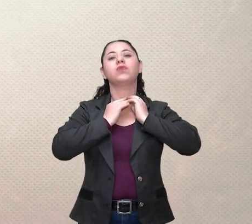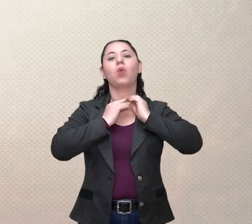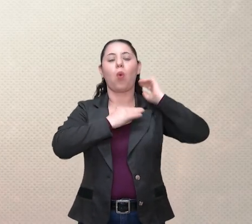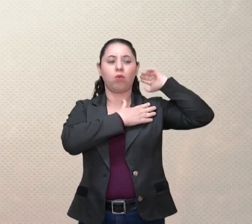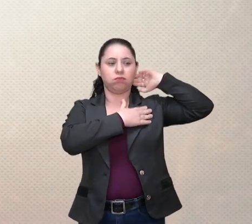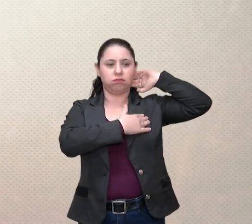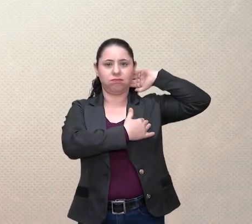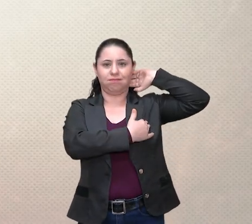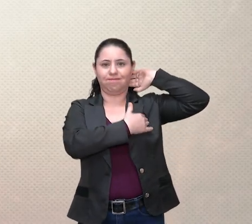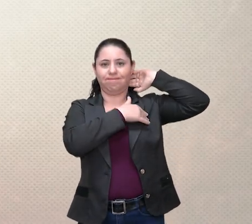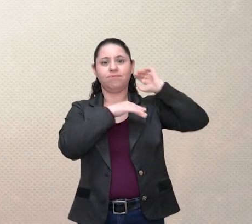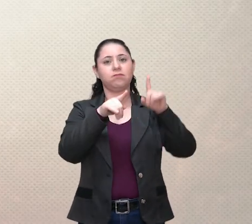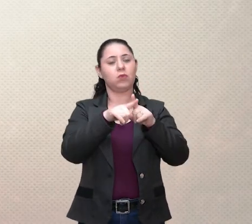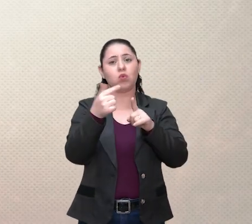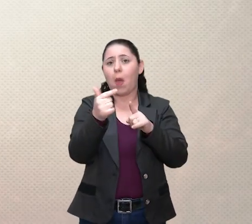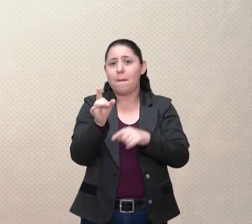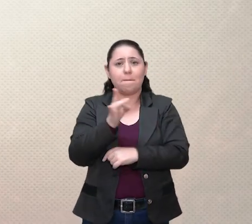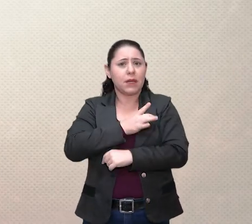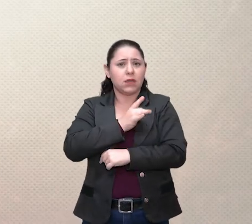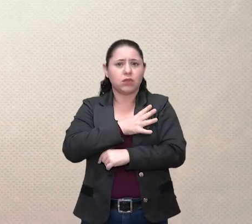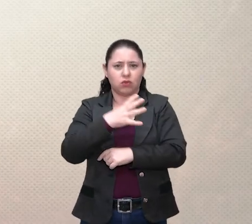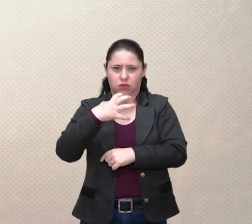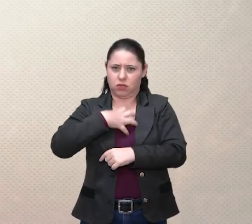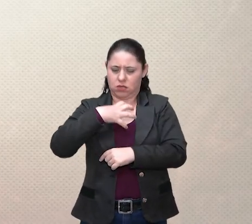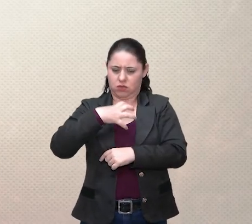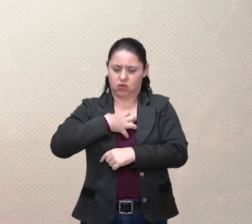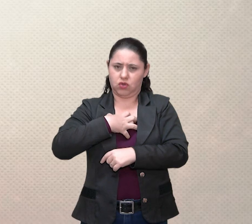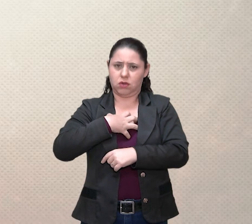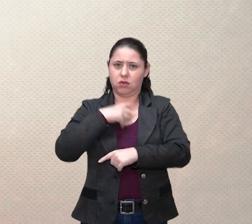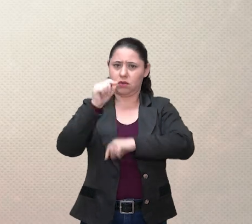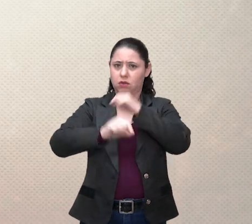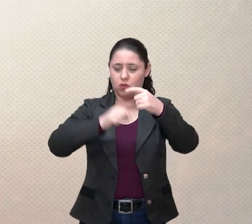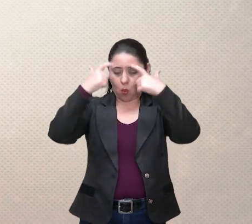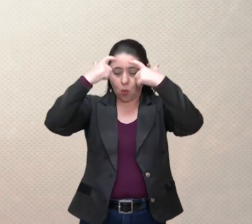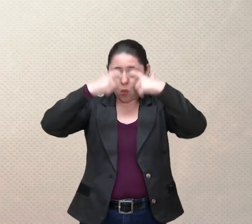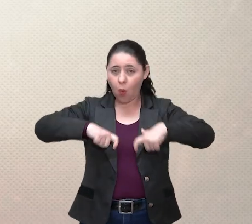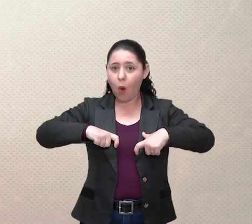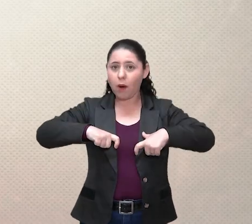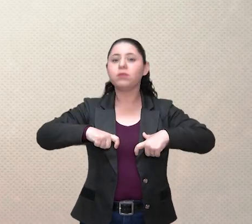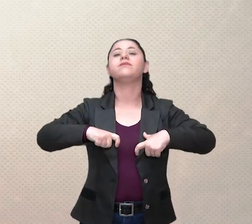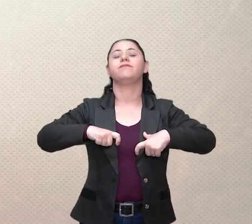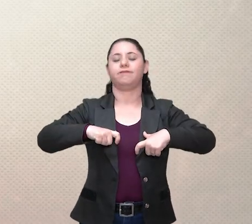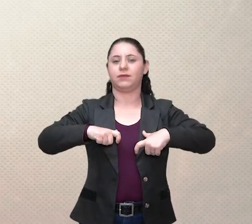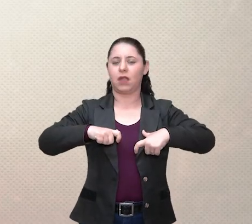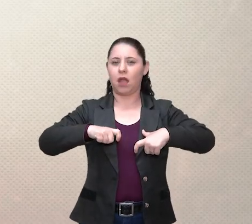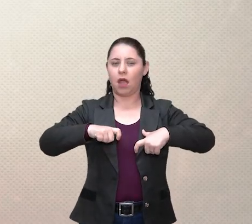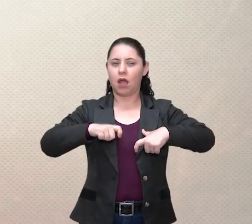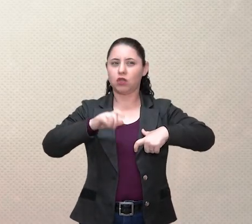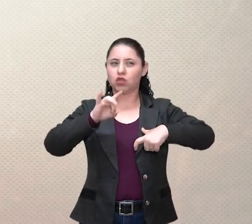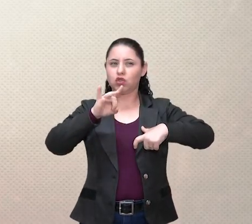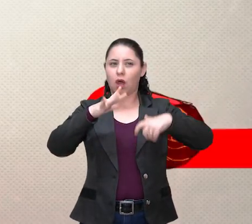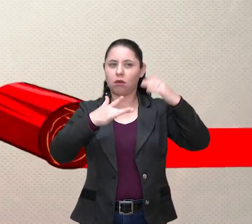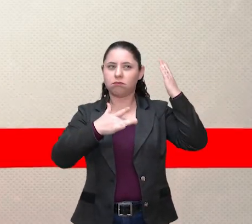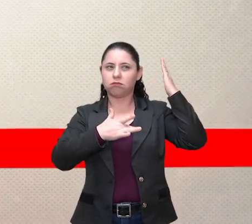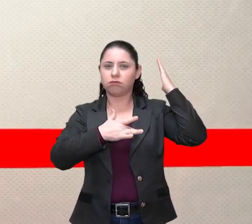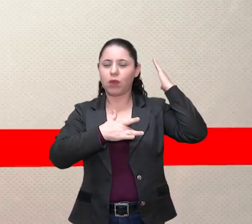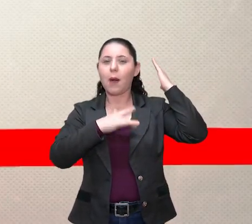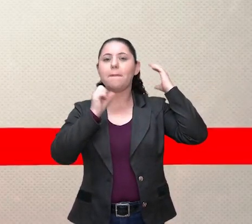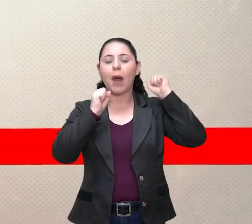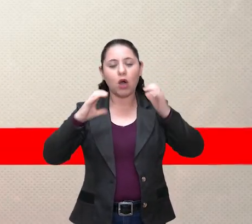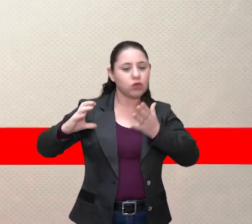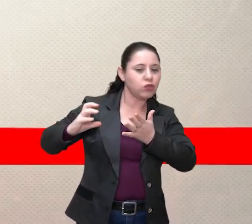ou na região das axilas. Não tenha medo de sentir os sinais que seu corpo dá. Um simples